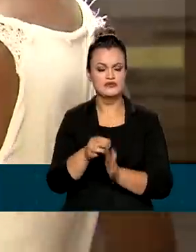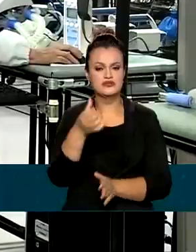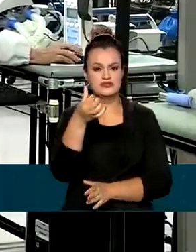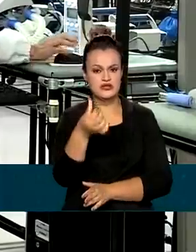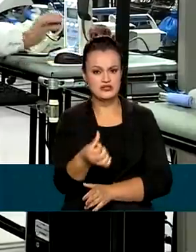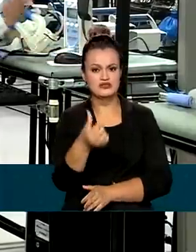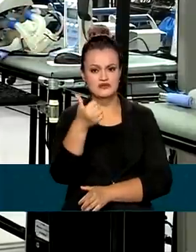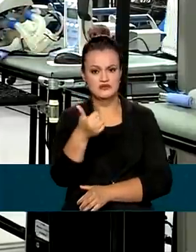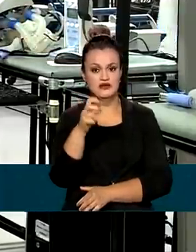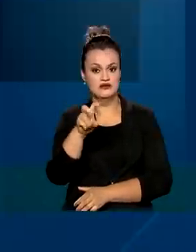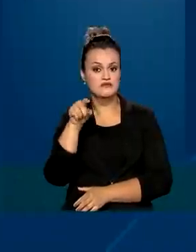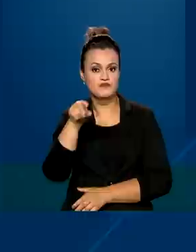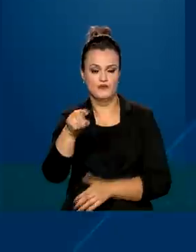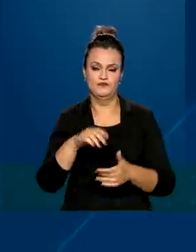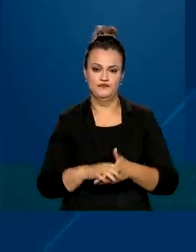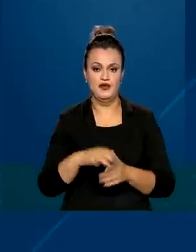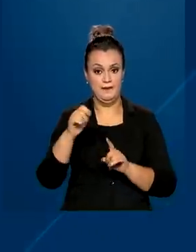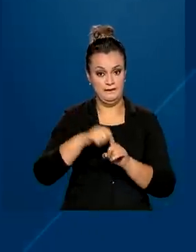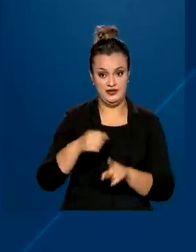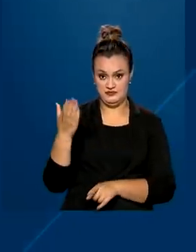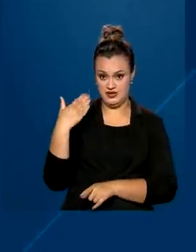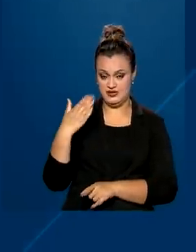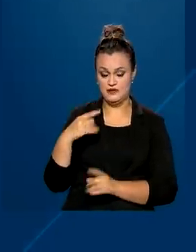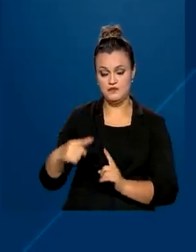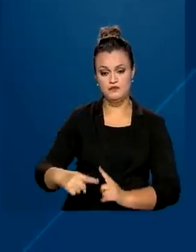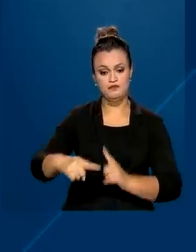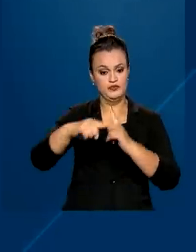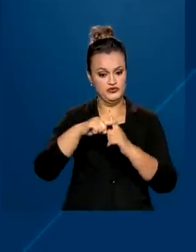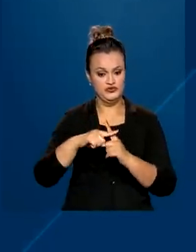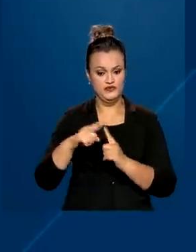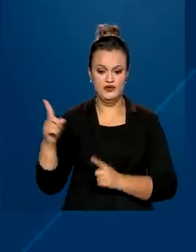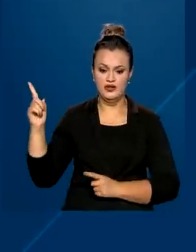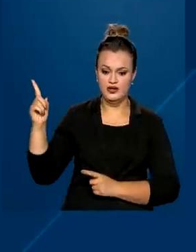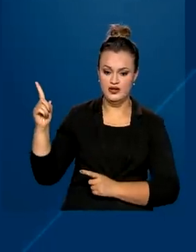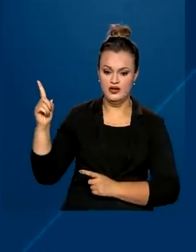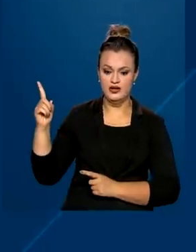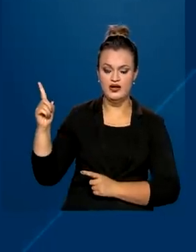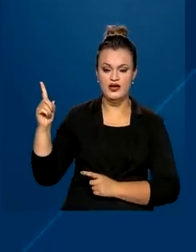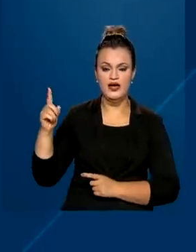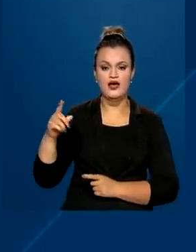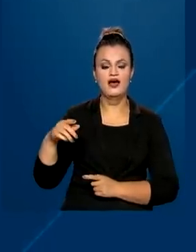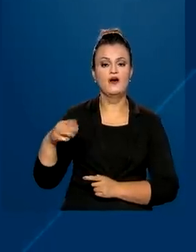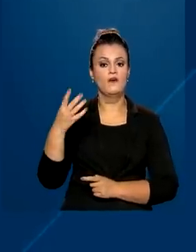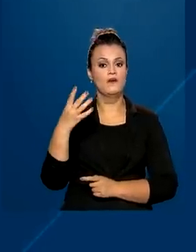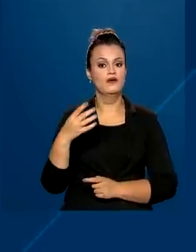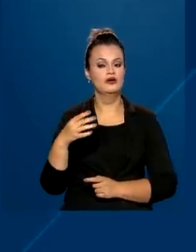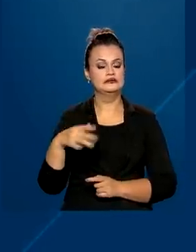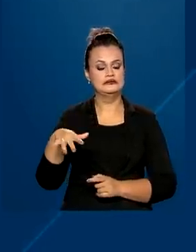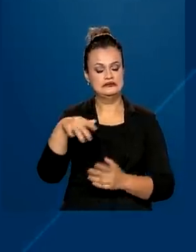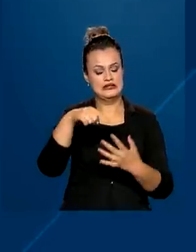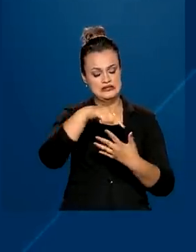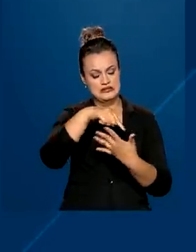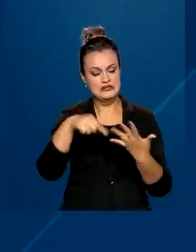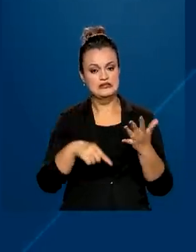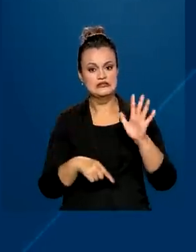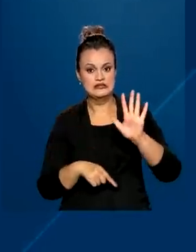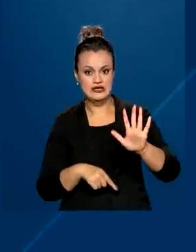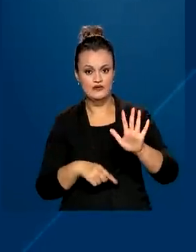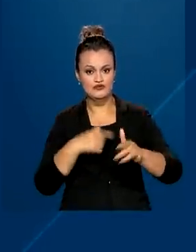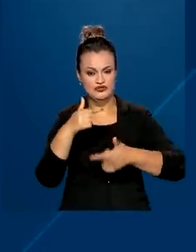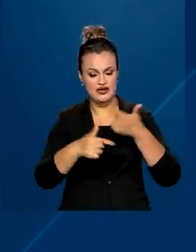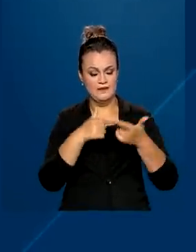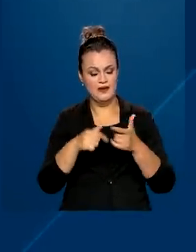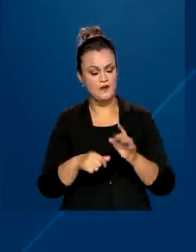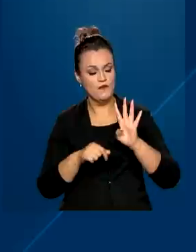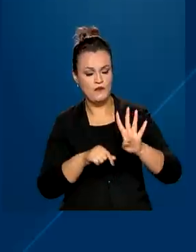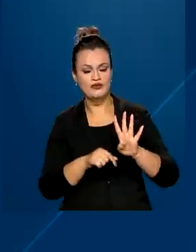615 mil. No mês passado, o saldo positivo no nível de emprego atingiu 4 dos 5 grandes setores de atividades